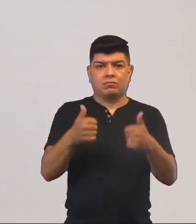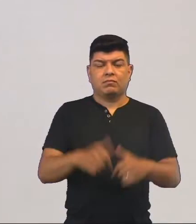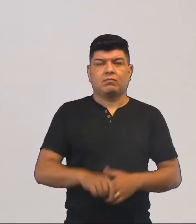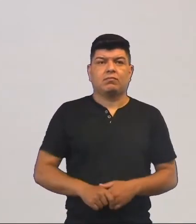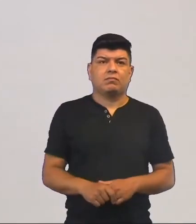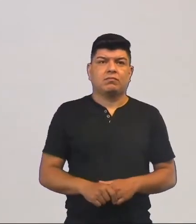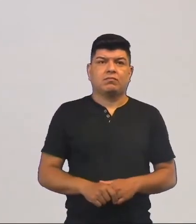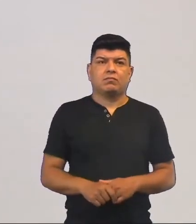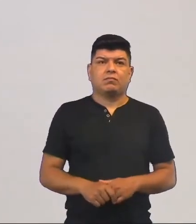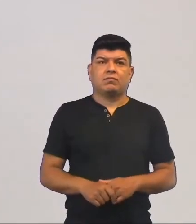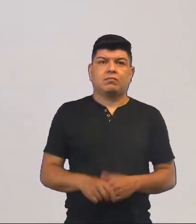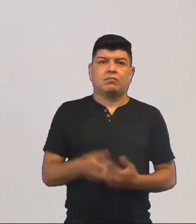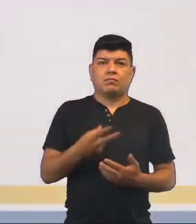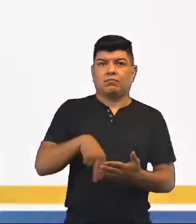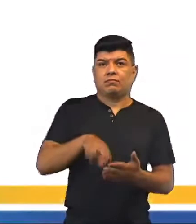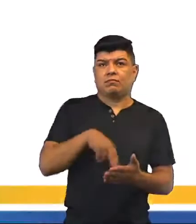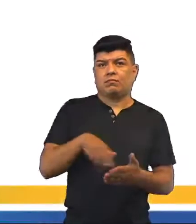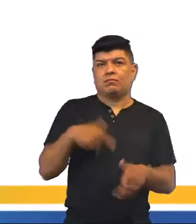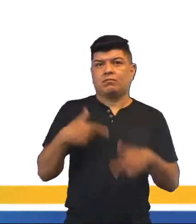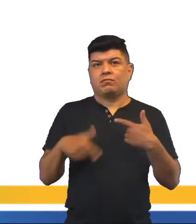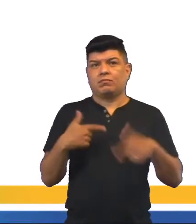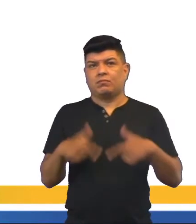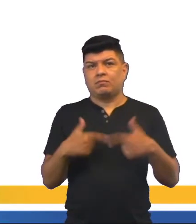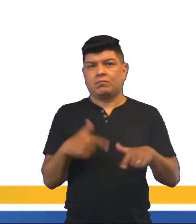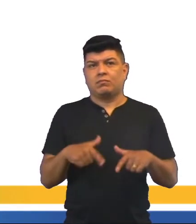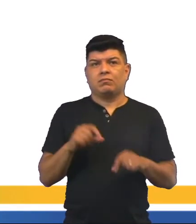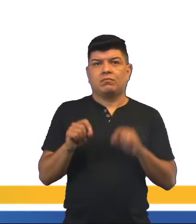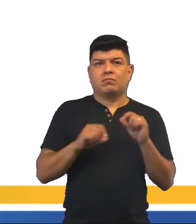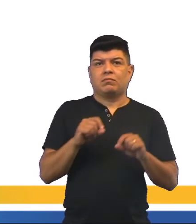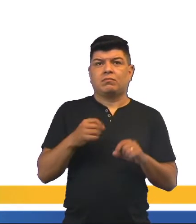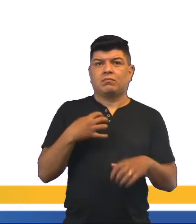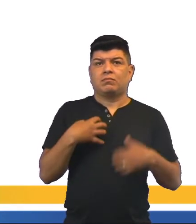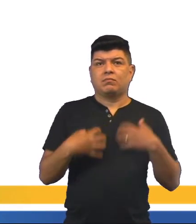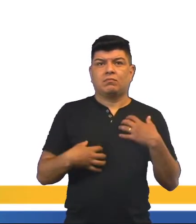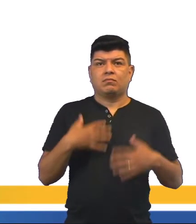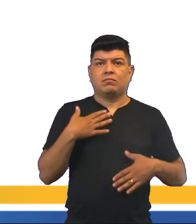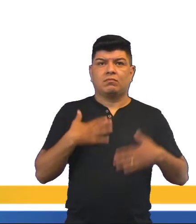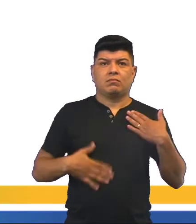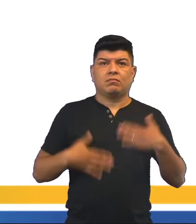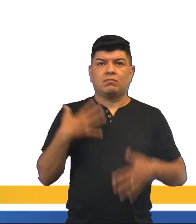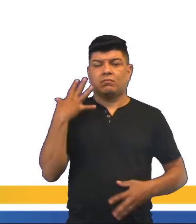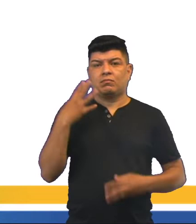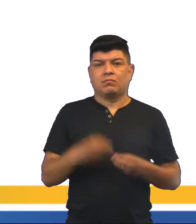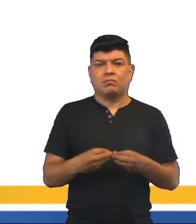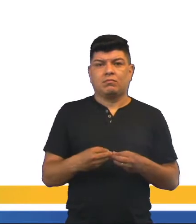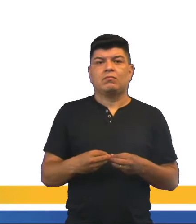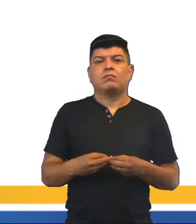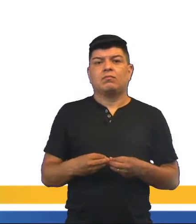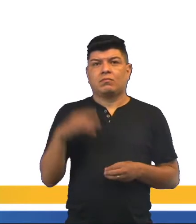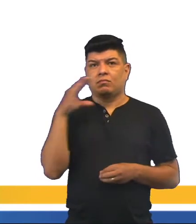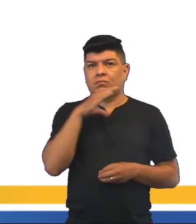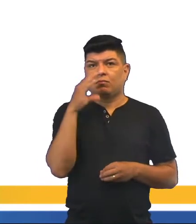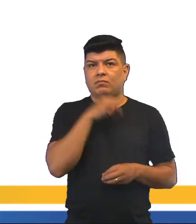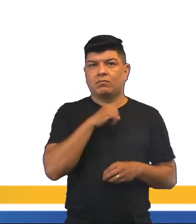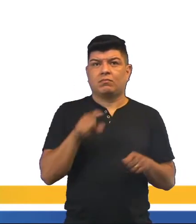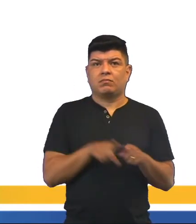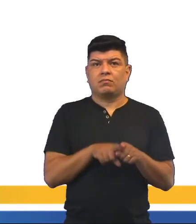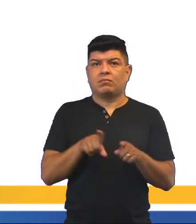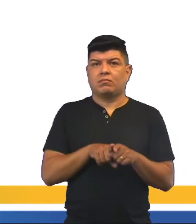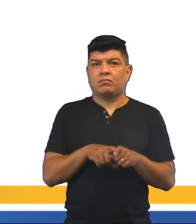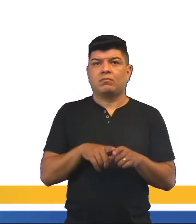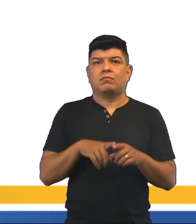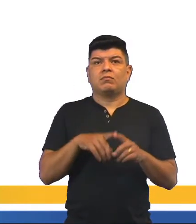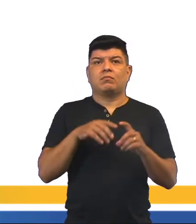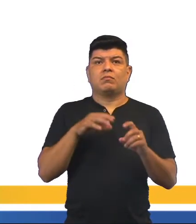Bom, a dança trabalha a coordenação motora, nós já sabemos, né? Agilidade,